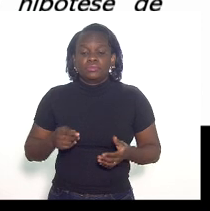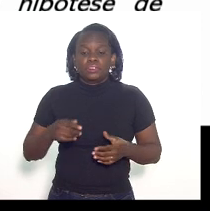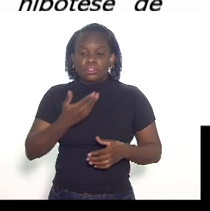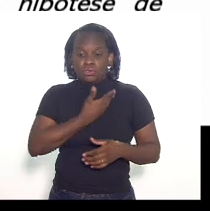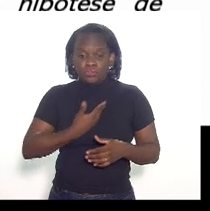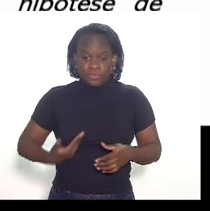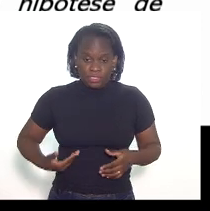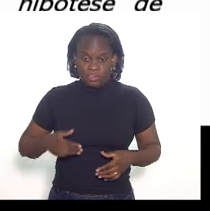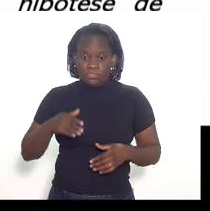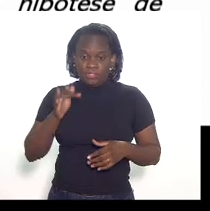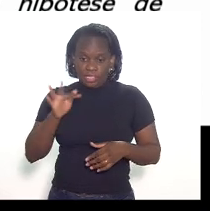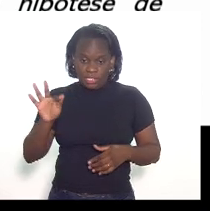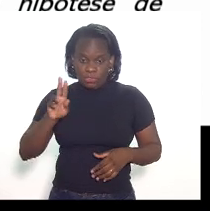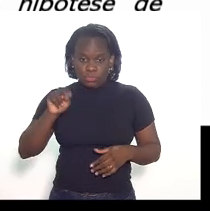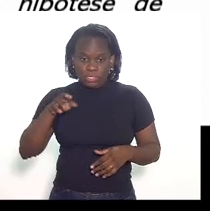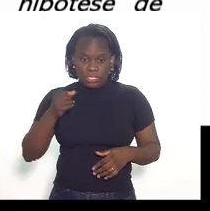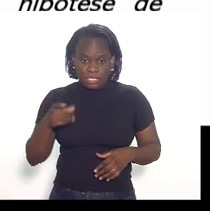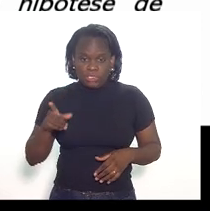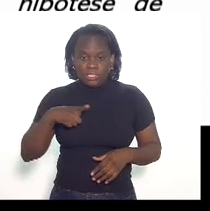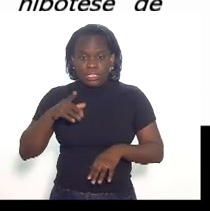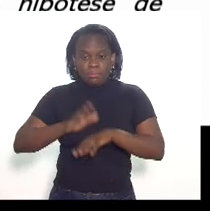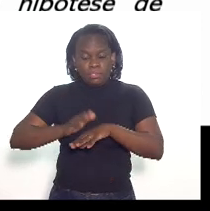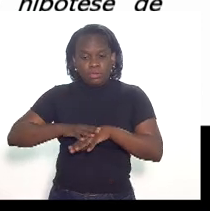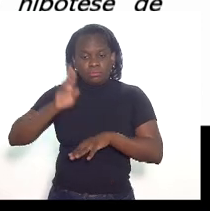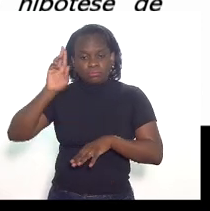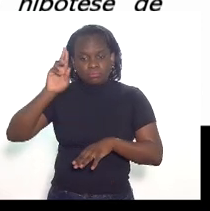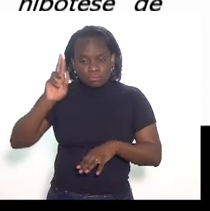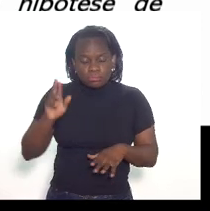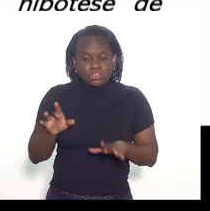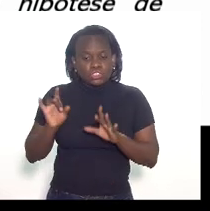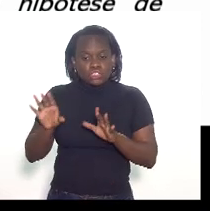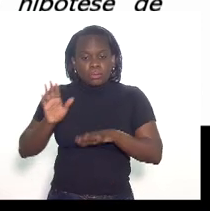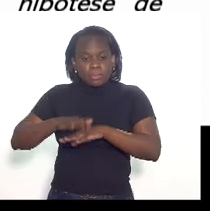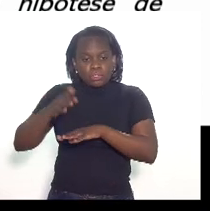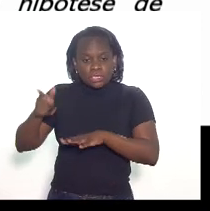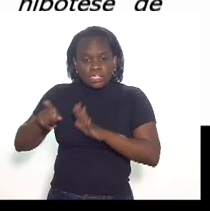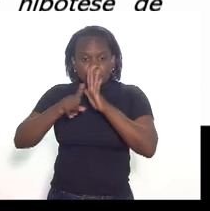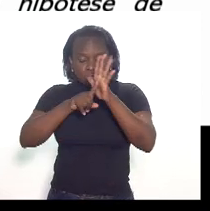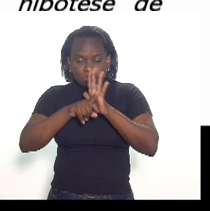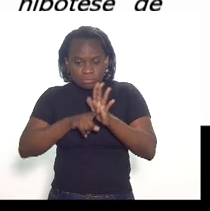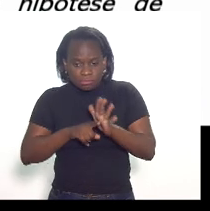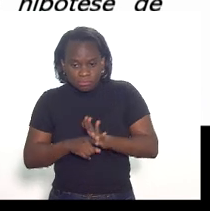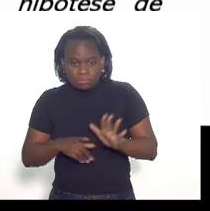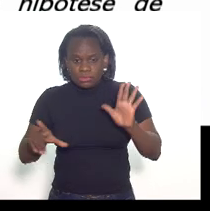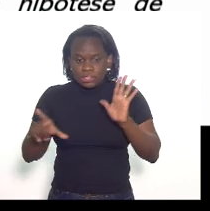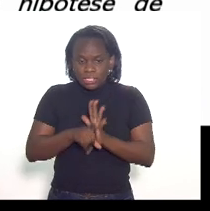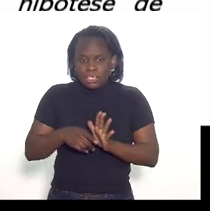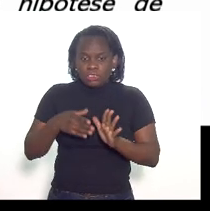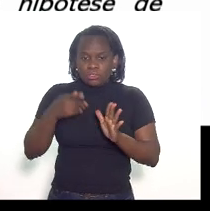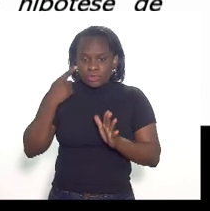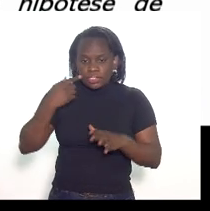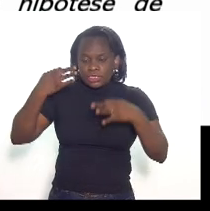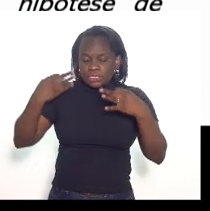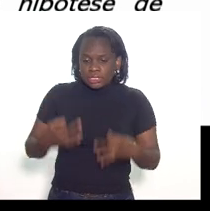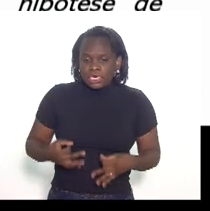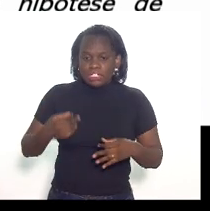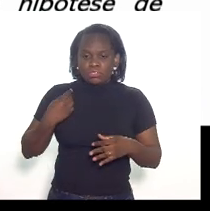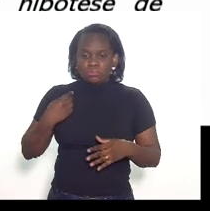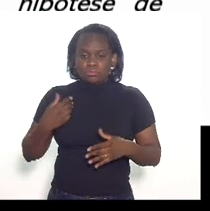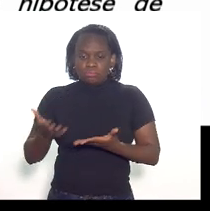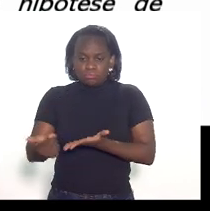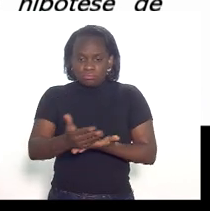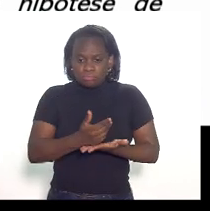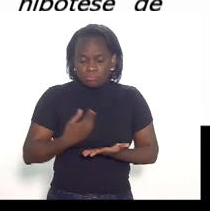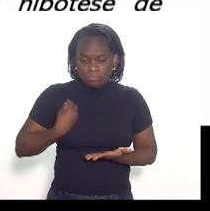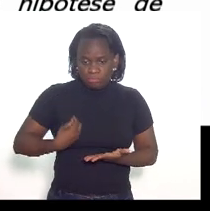tem atribuição legal e constitucional exclusiva para legislar e fiscalizar o correto recolhimento das participações